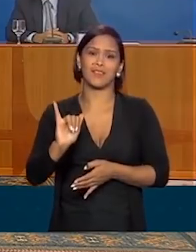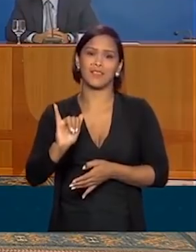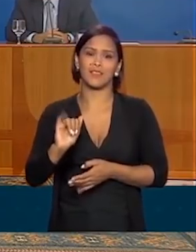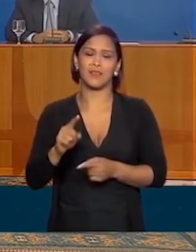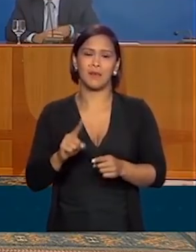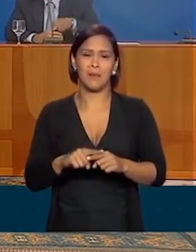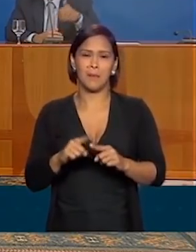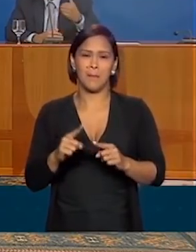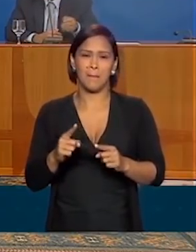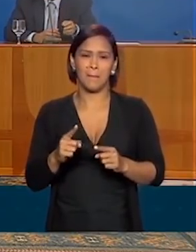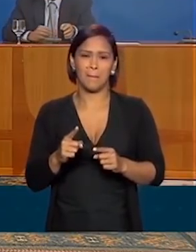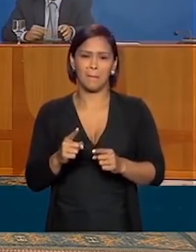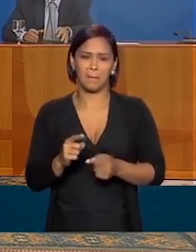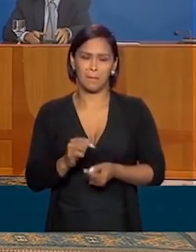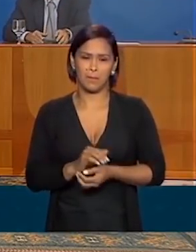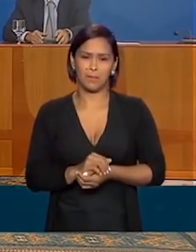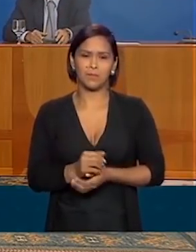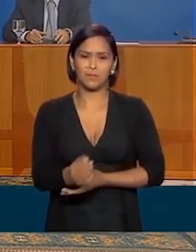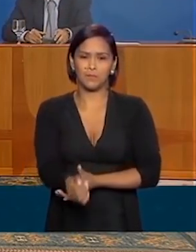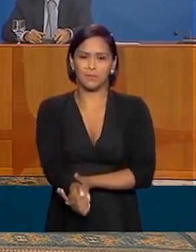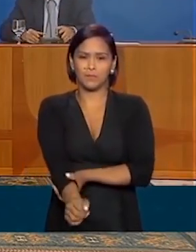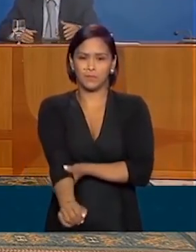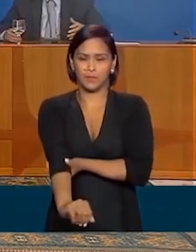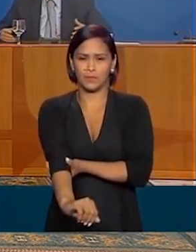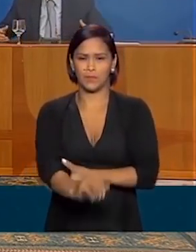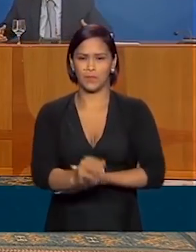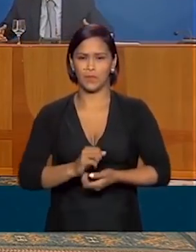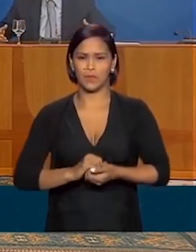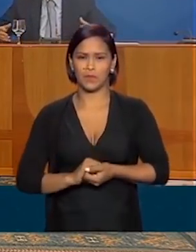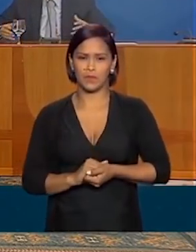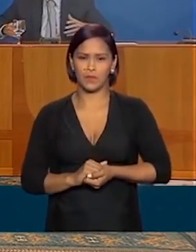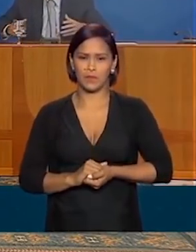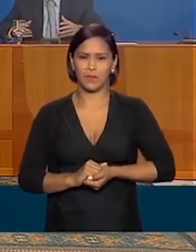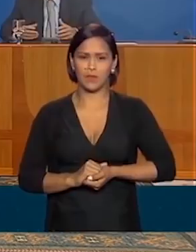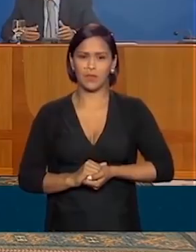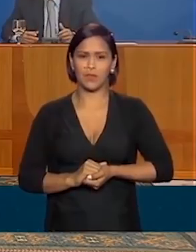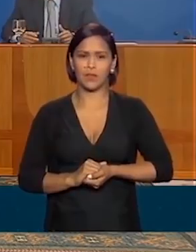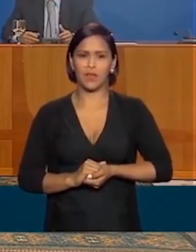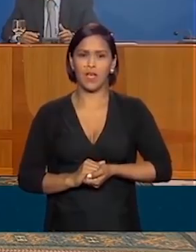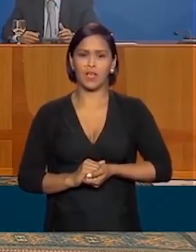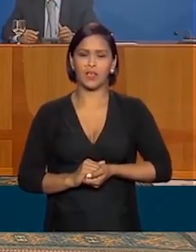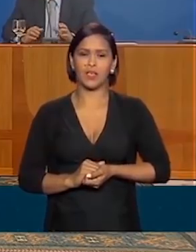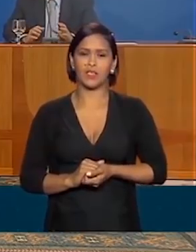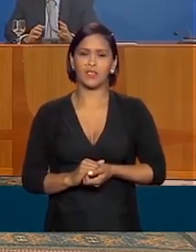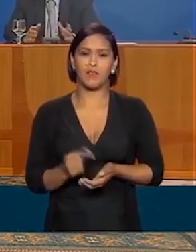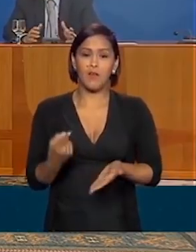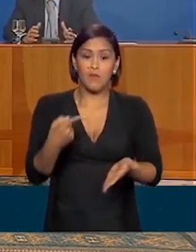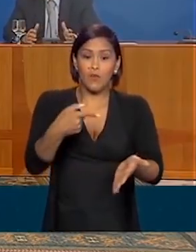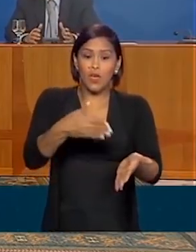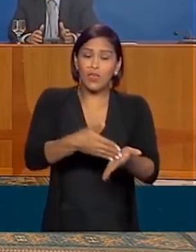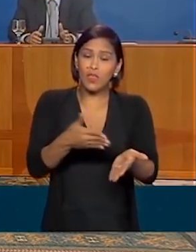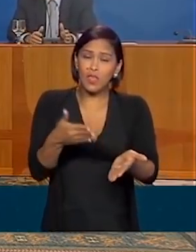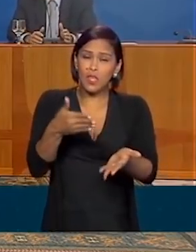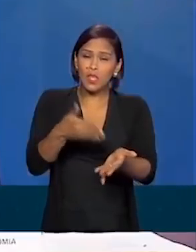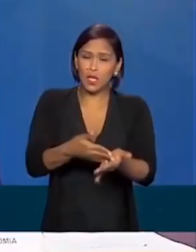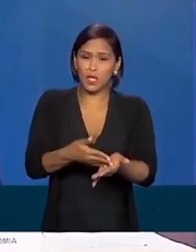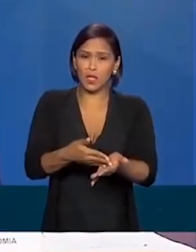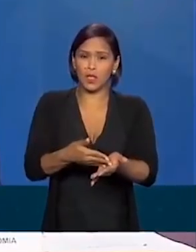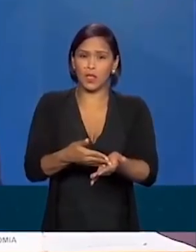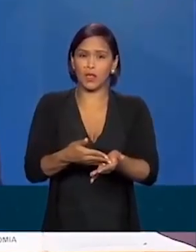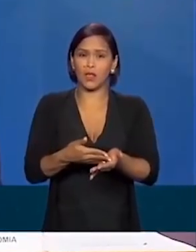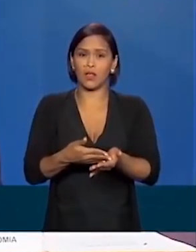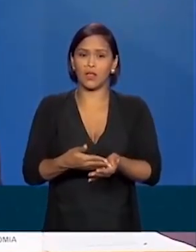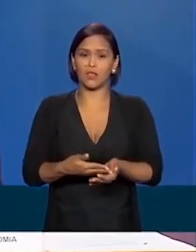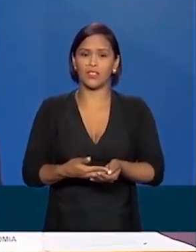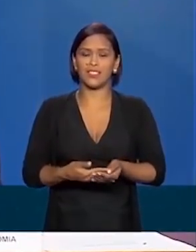Mais de... São injeção de recursos. Entre tudo? Injeção entre tudo, nós estamos falando aí de